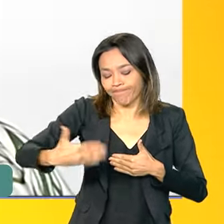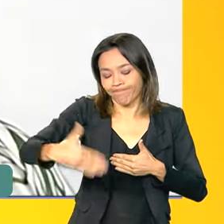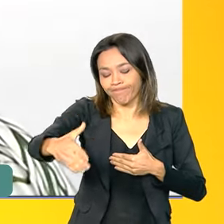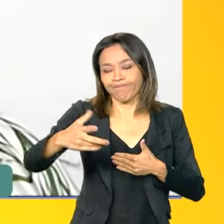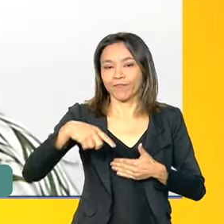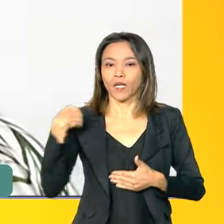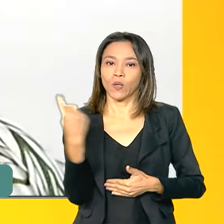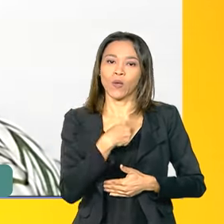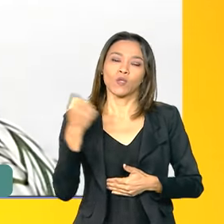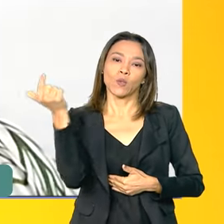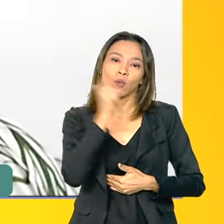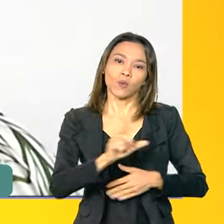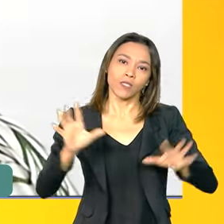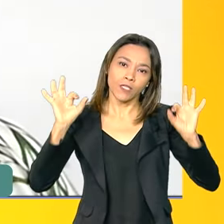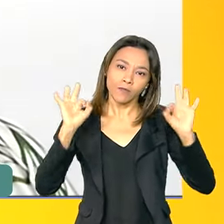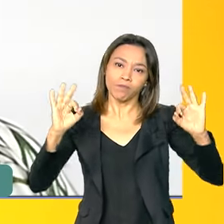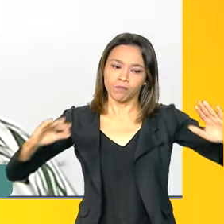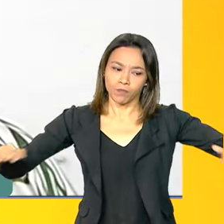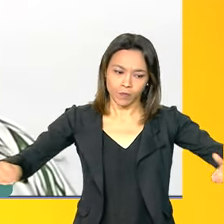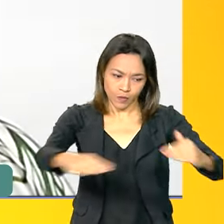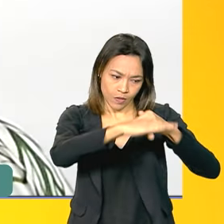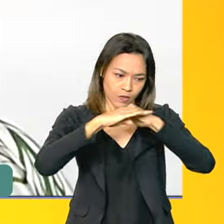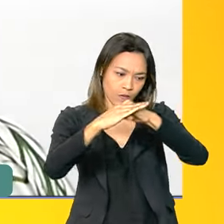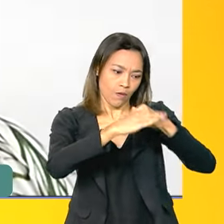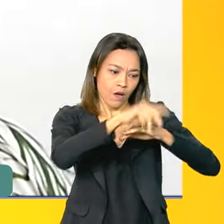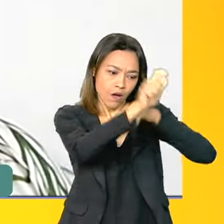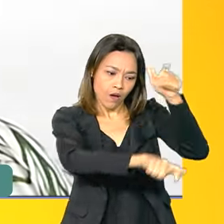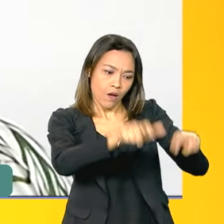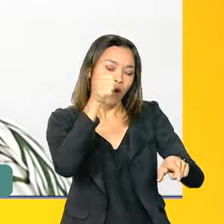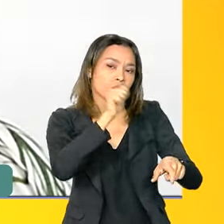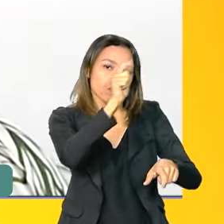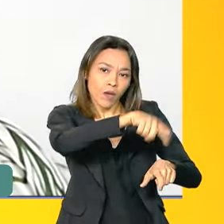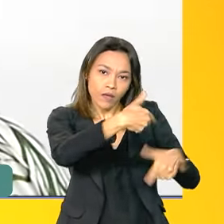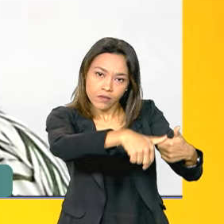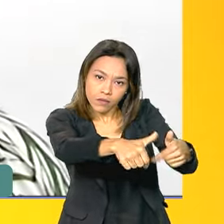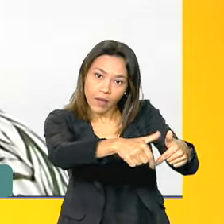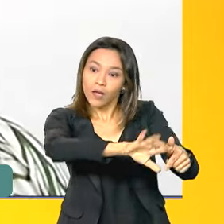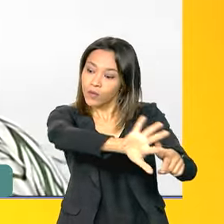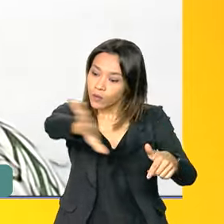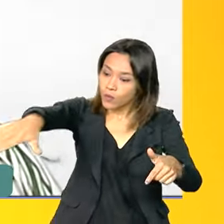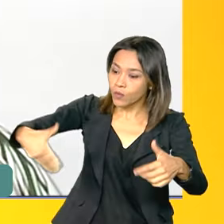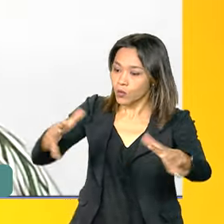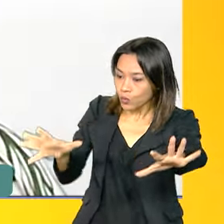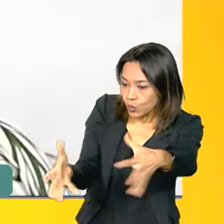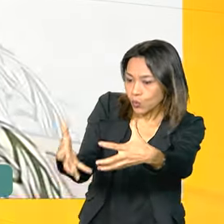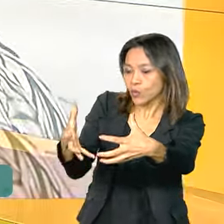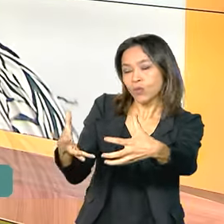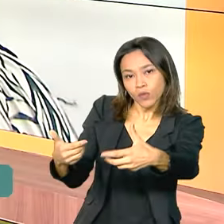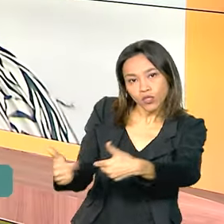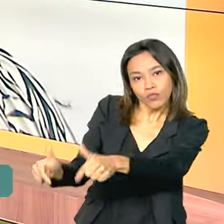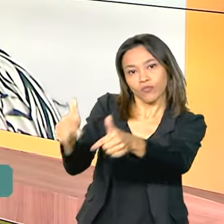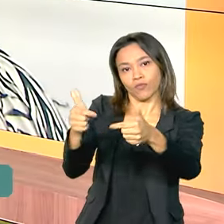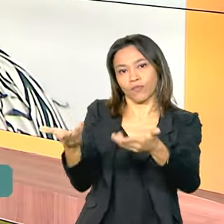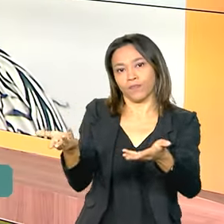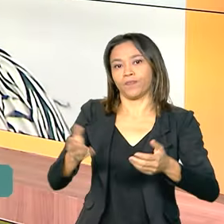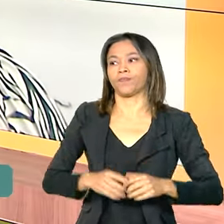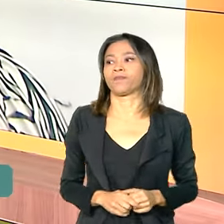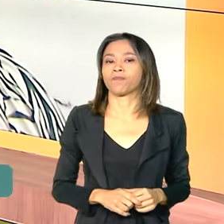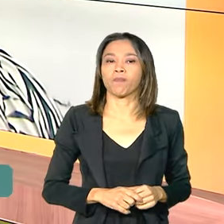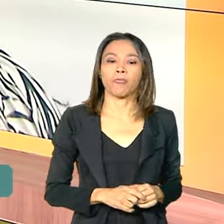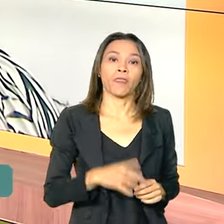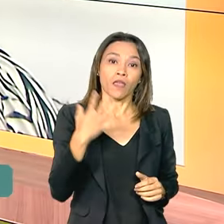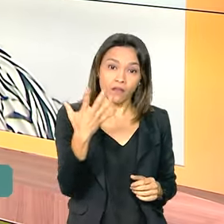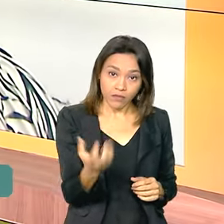efetivação de uma exonomia das trabalhadoras domésticas com as demais categorias de trabalhadores. Vou aproveitar